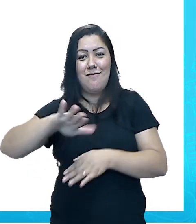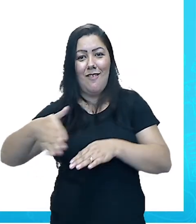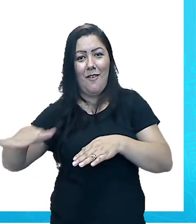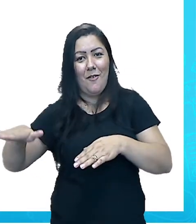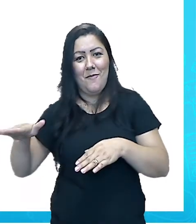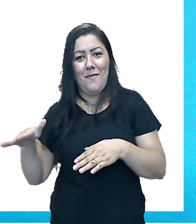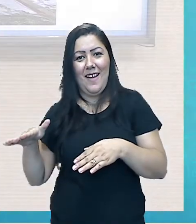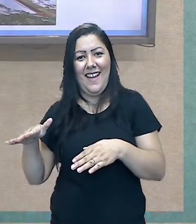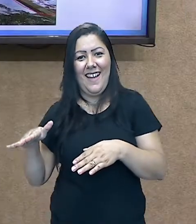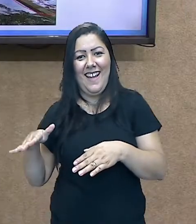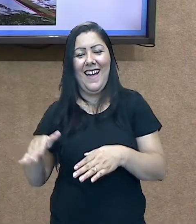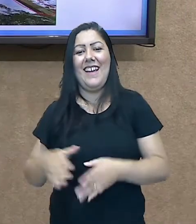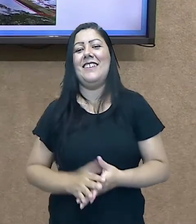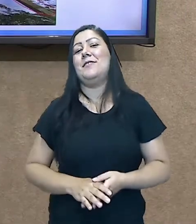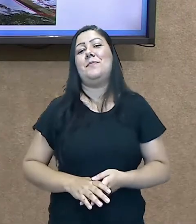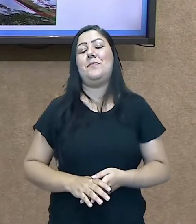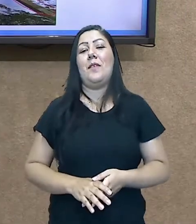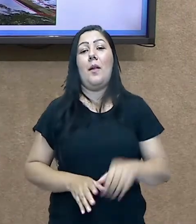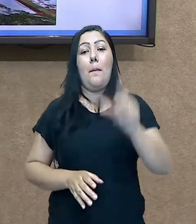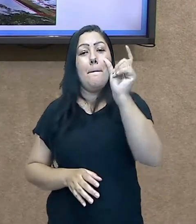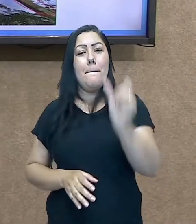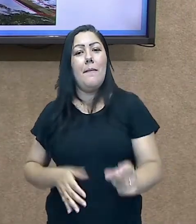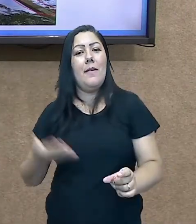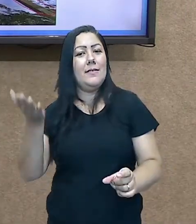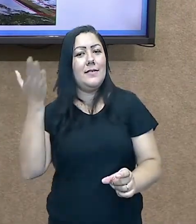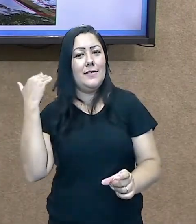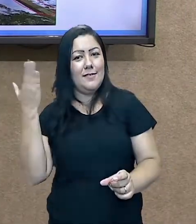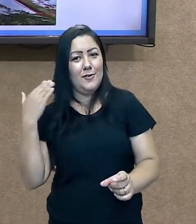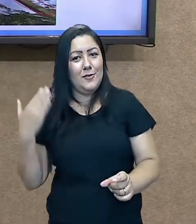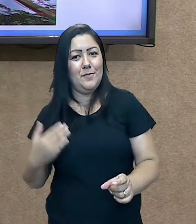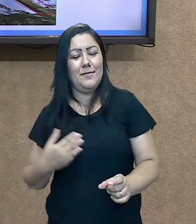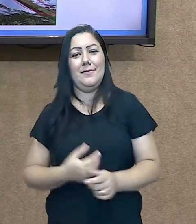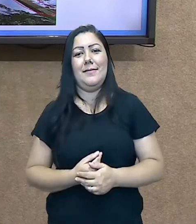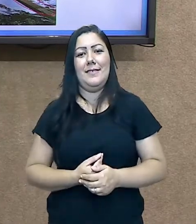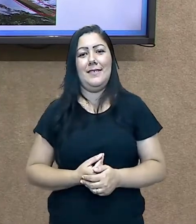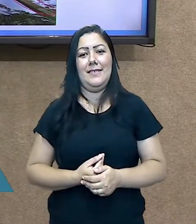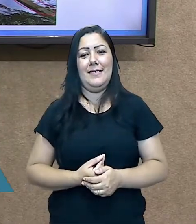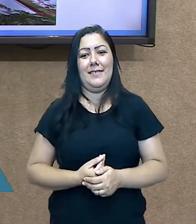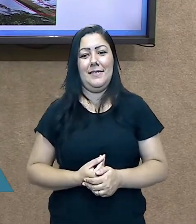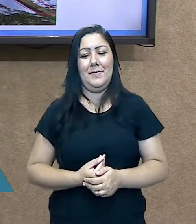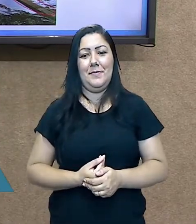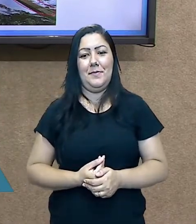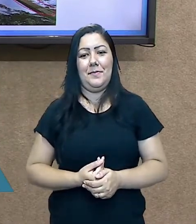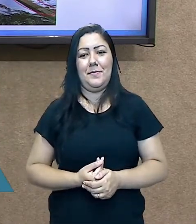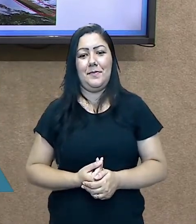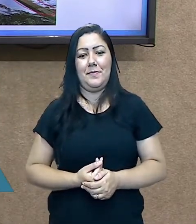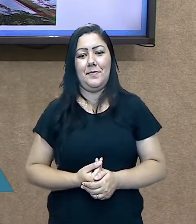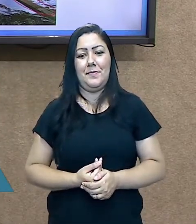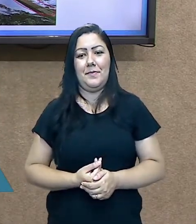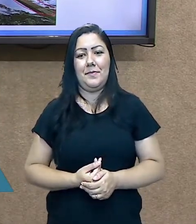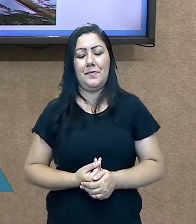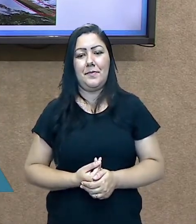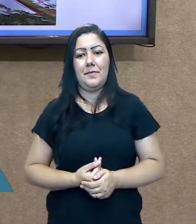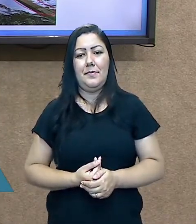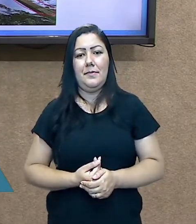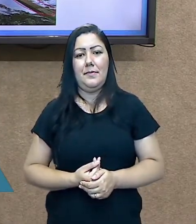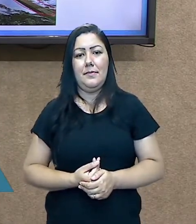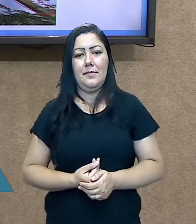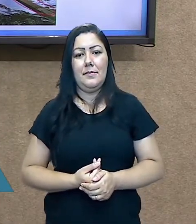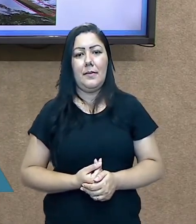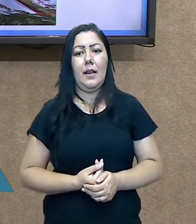mais falar que Minas não tem mar. Ok? E aí nós vemos, então, que é uma paisagem